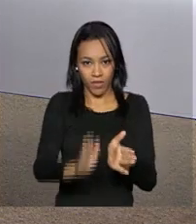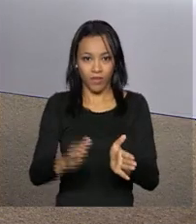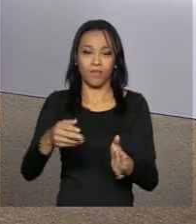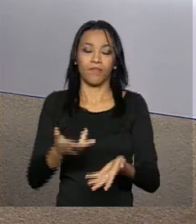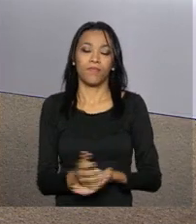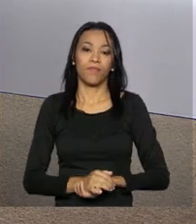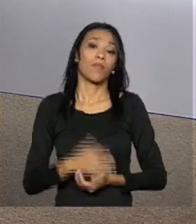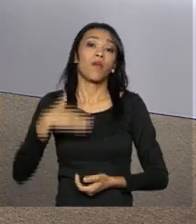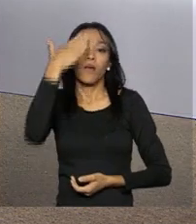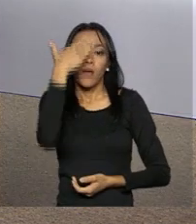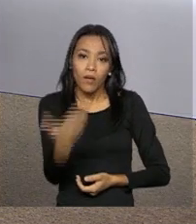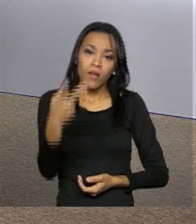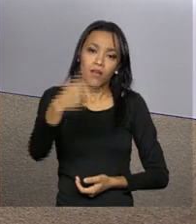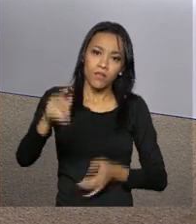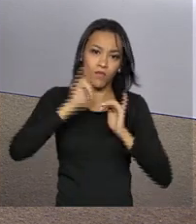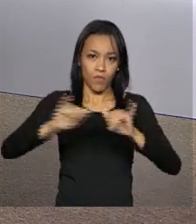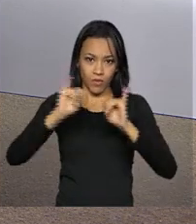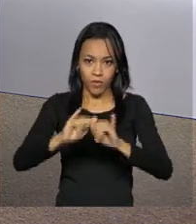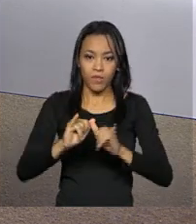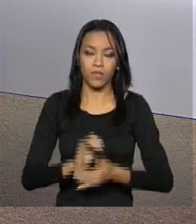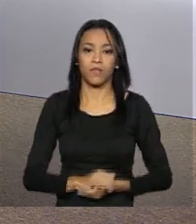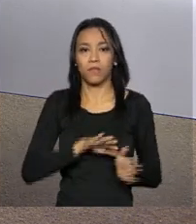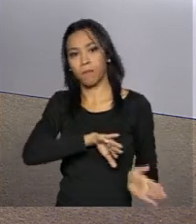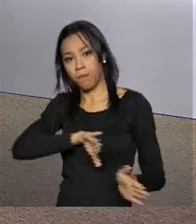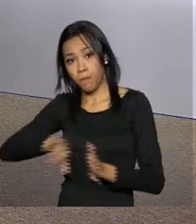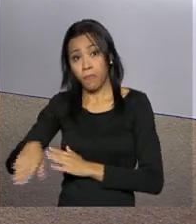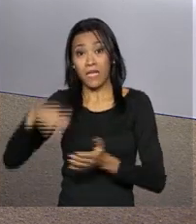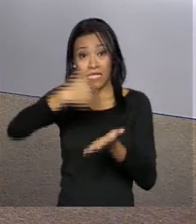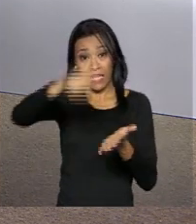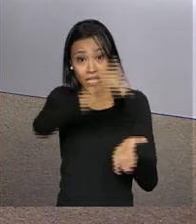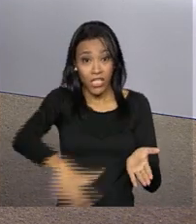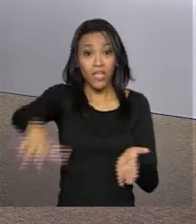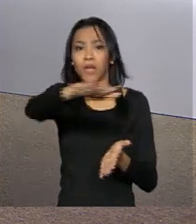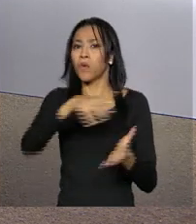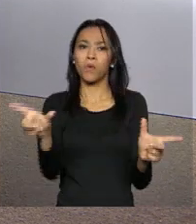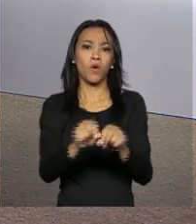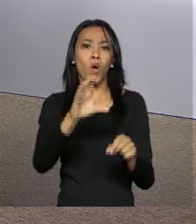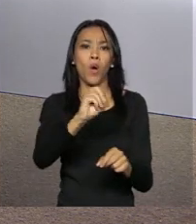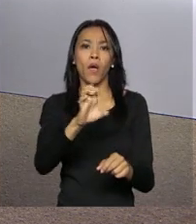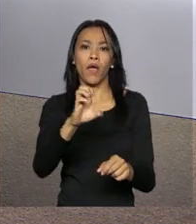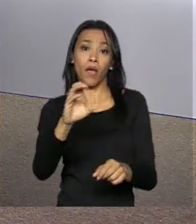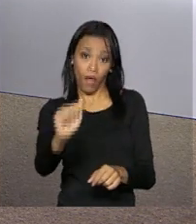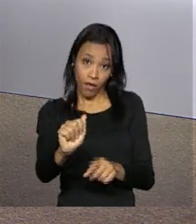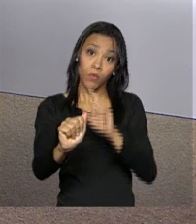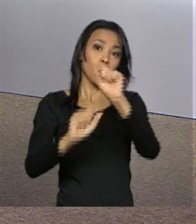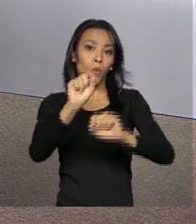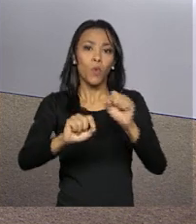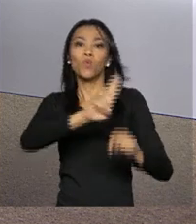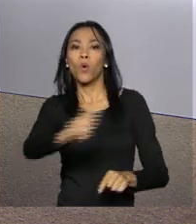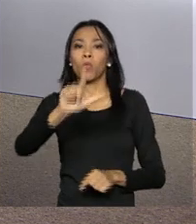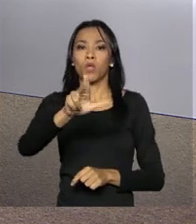Obrigado, Paola, pelas informações ao vivo. O secretário-geral da Organização dos Estados Americanos, OEA,